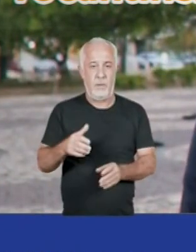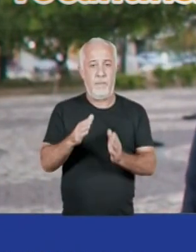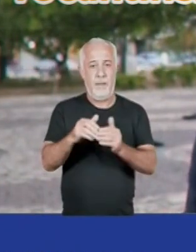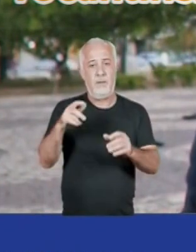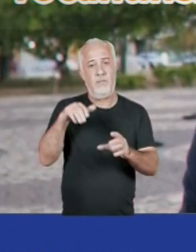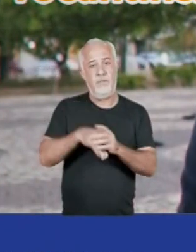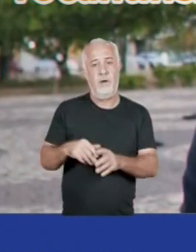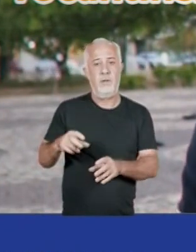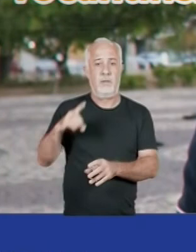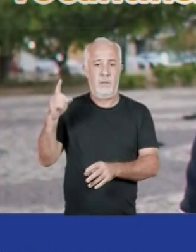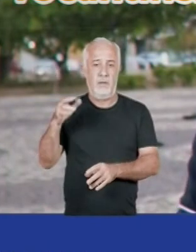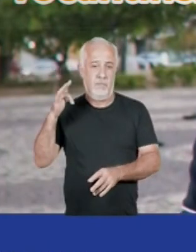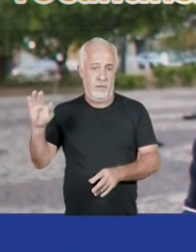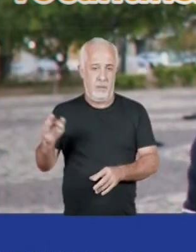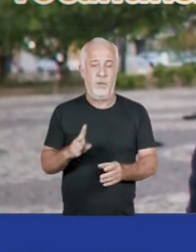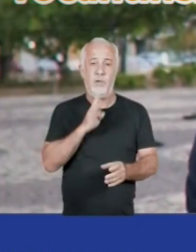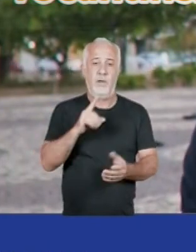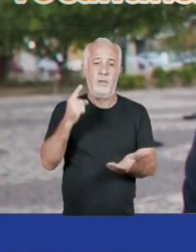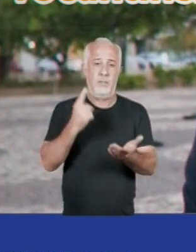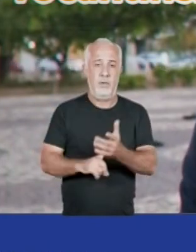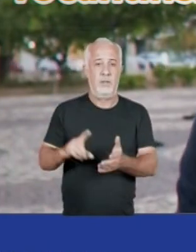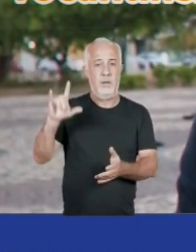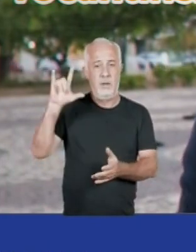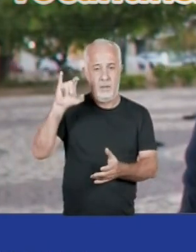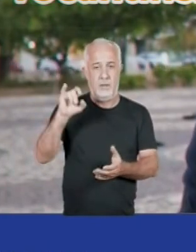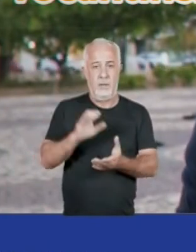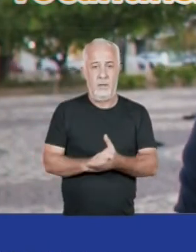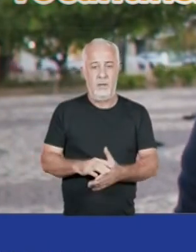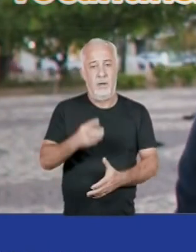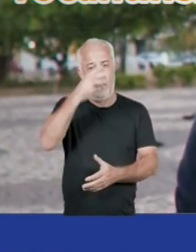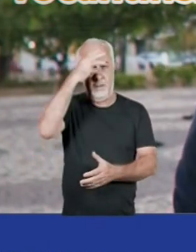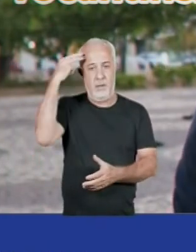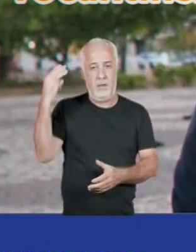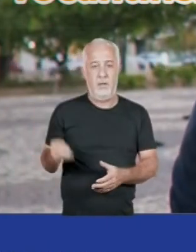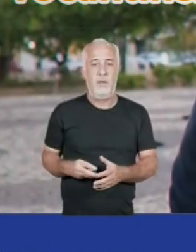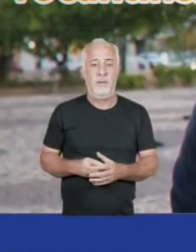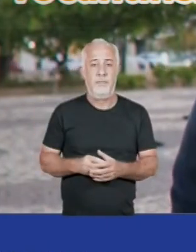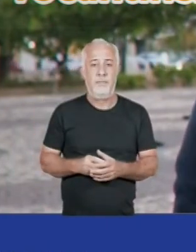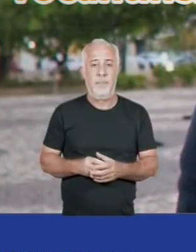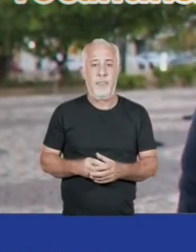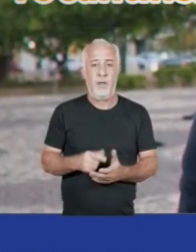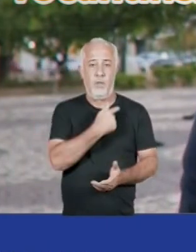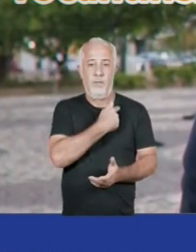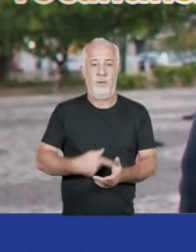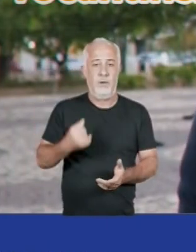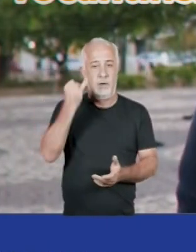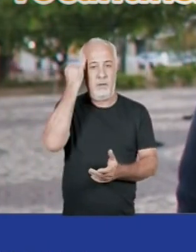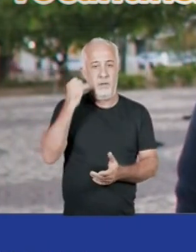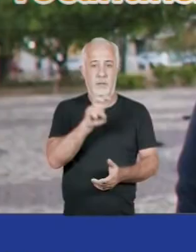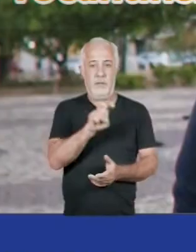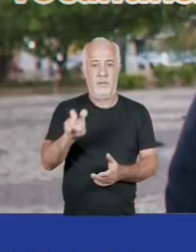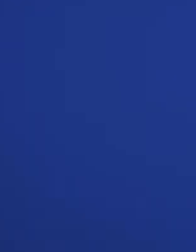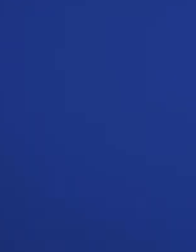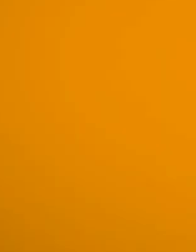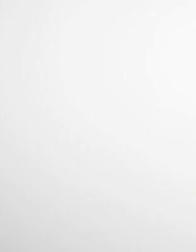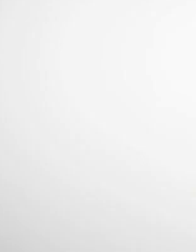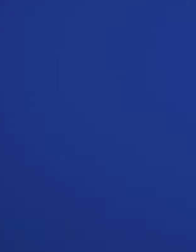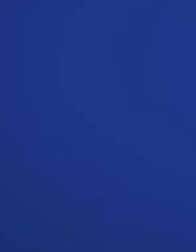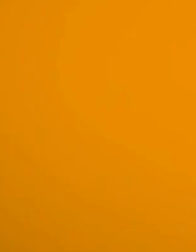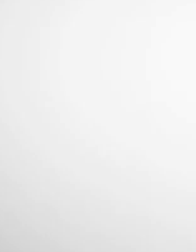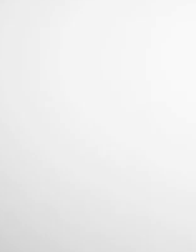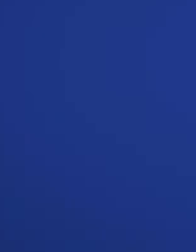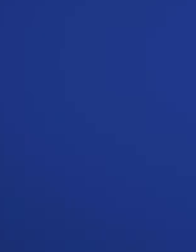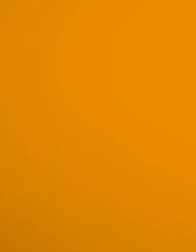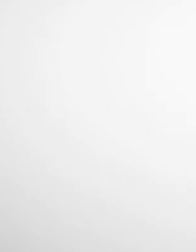voto para deputado federal Conheça o nosso propósito No nosso arroba Everton Cardoso PMW Para governador Irajá 55 55